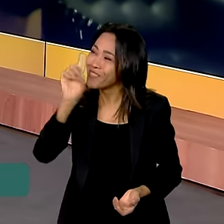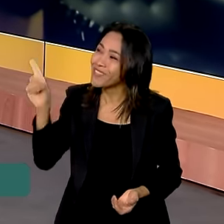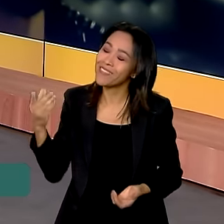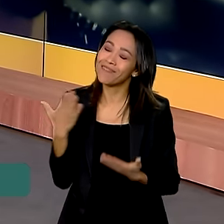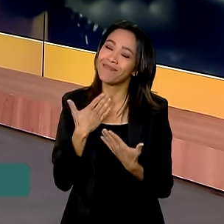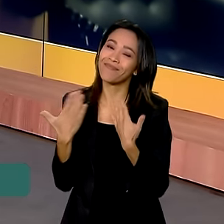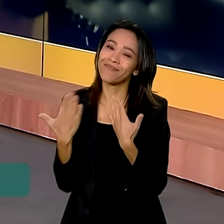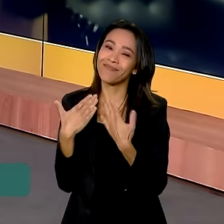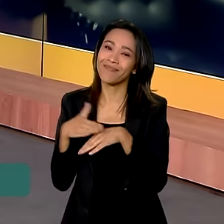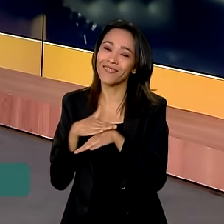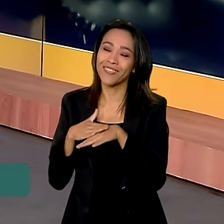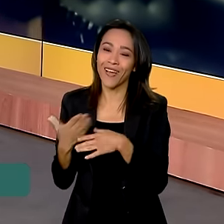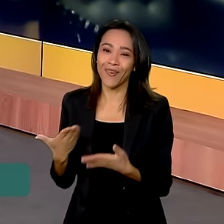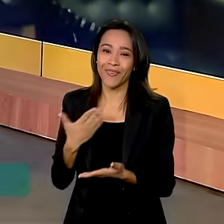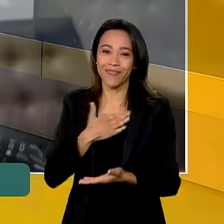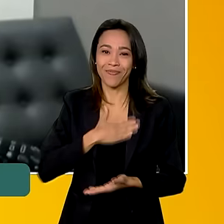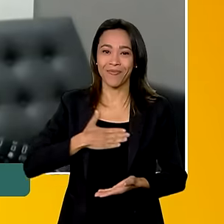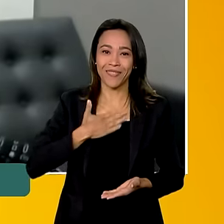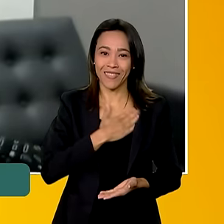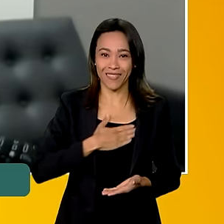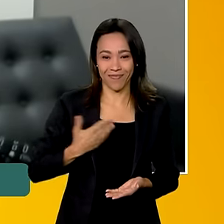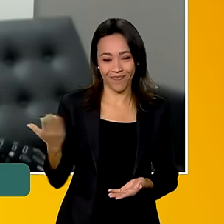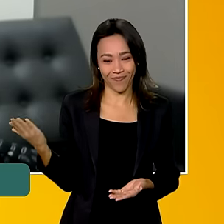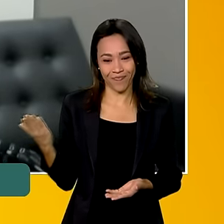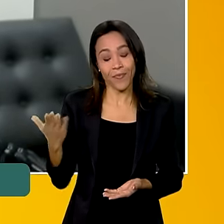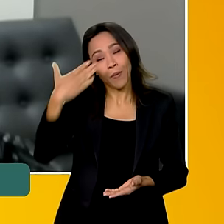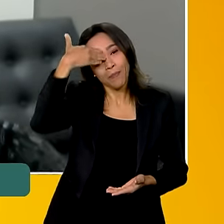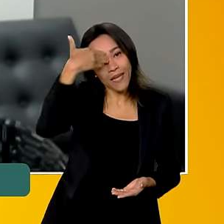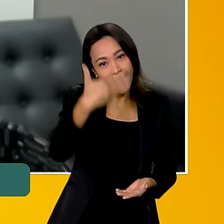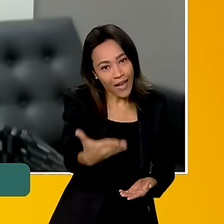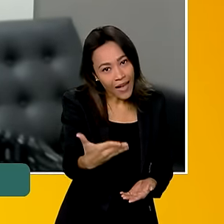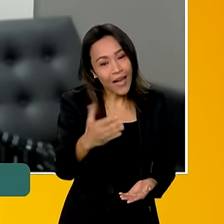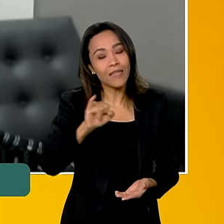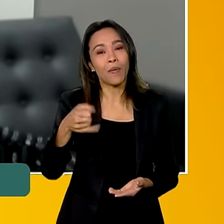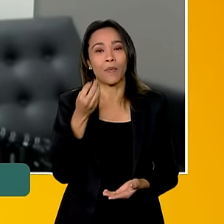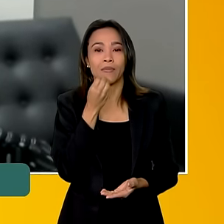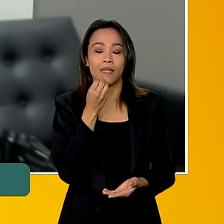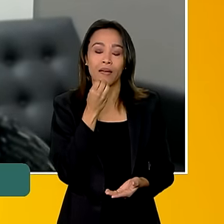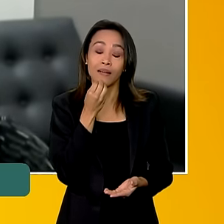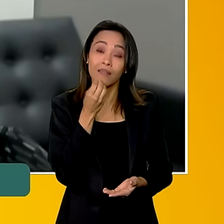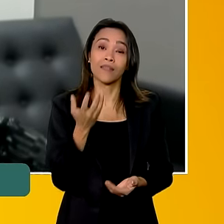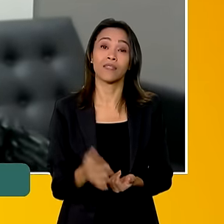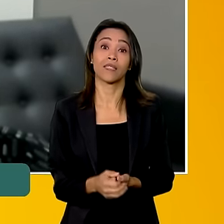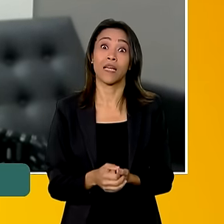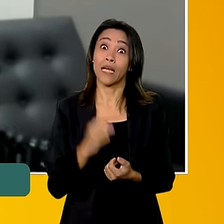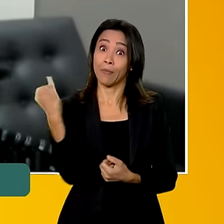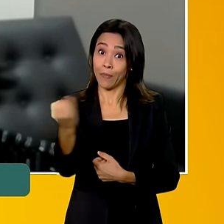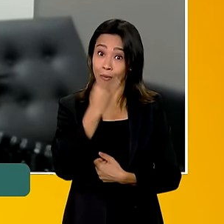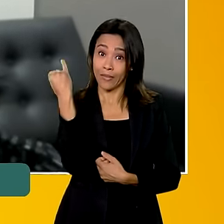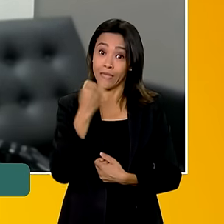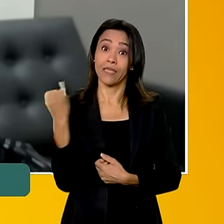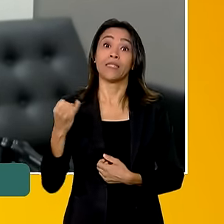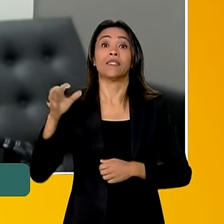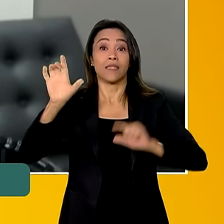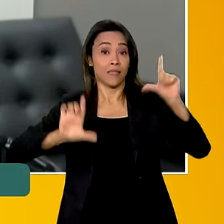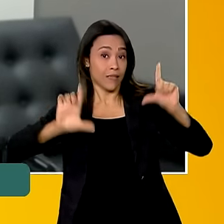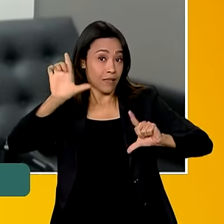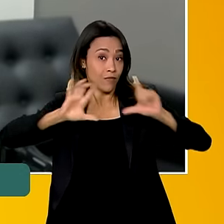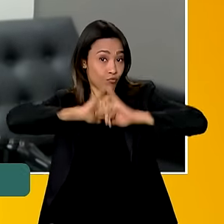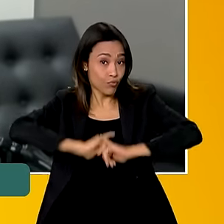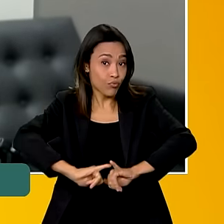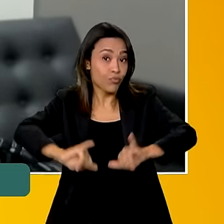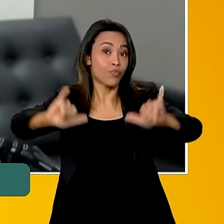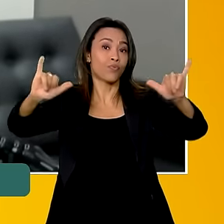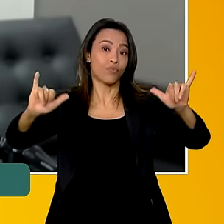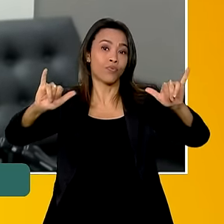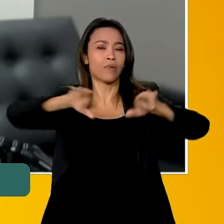com a senhora. Bom dia, muito obrigada pela oportunidade. É muito importante que a mídia traje desse tema, das